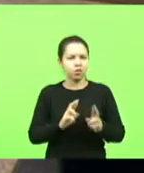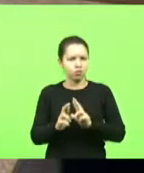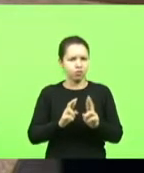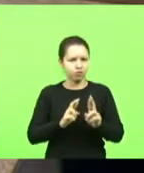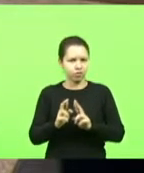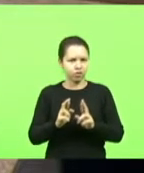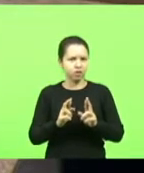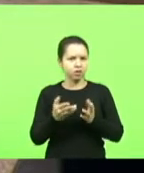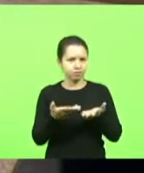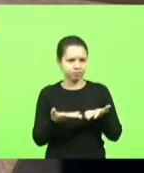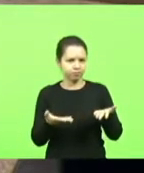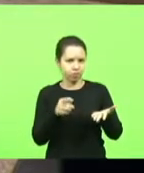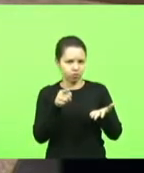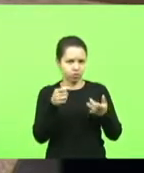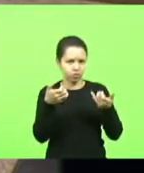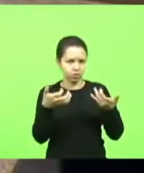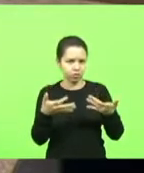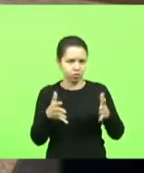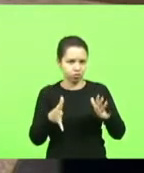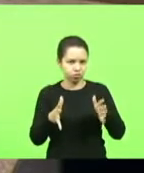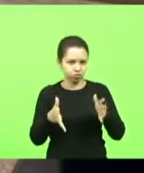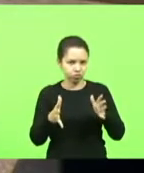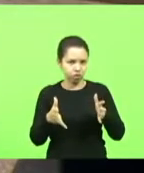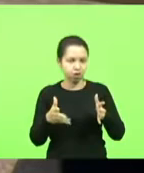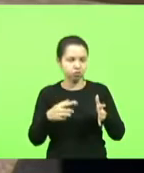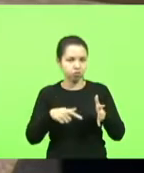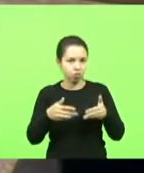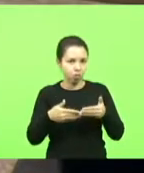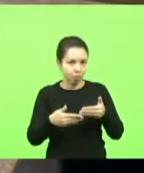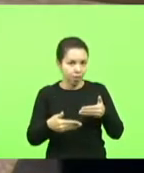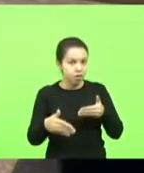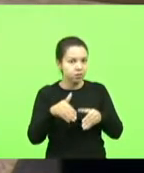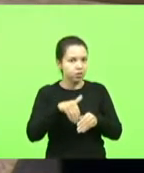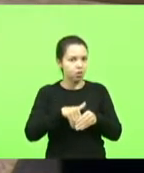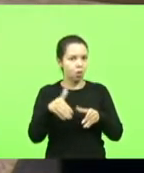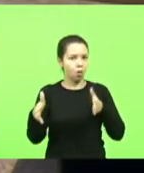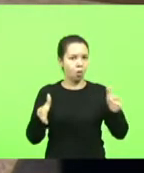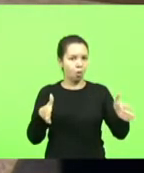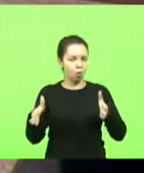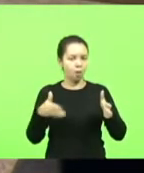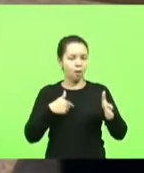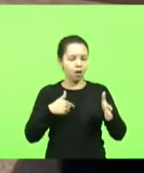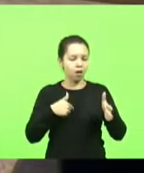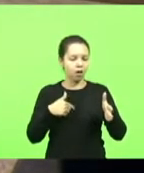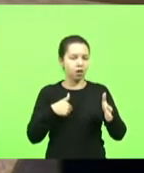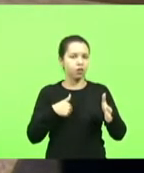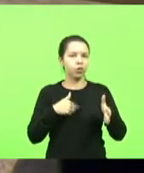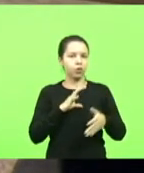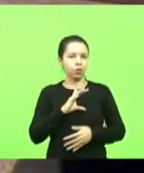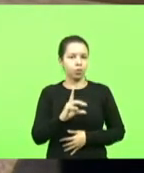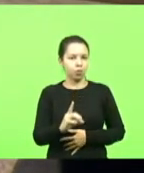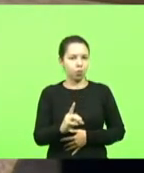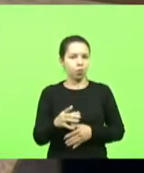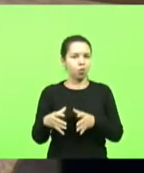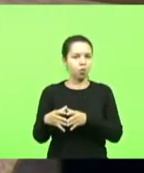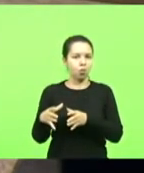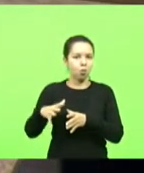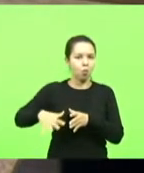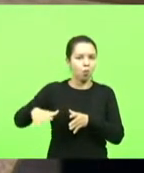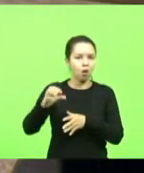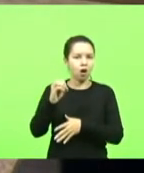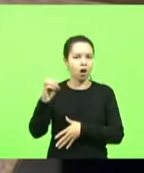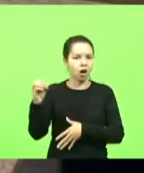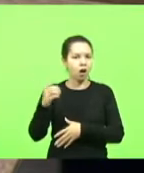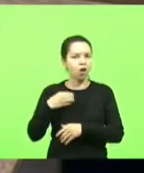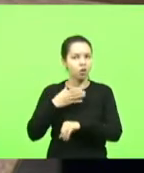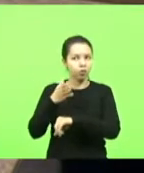quando nós começamos no início dessa legislatura quando eu fui coordenadora da bancada do Oeste inclusive fui a Brasília a pedido